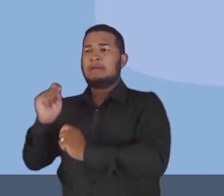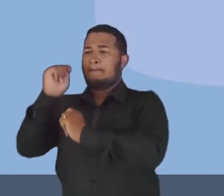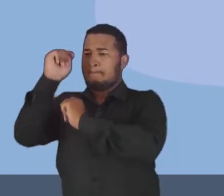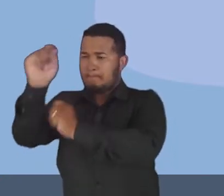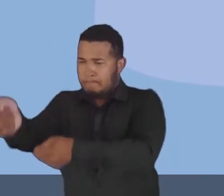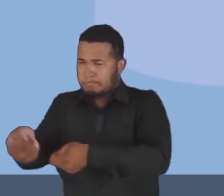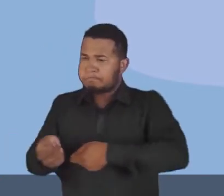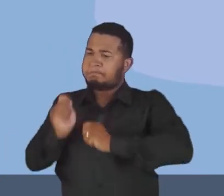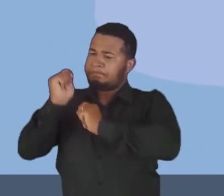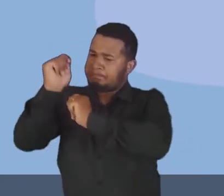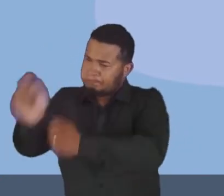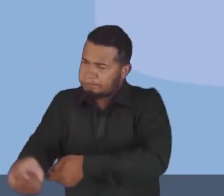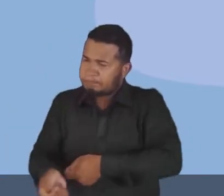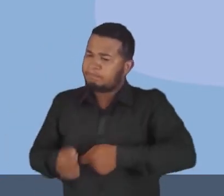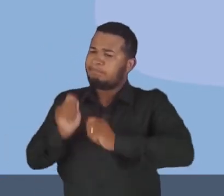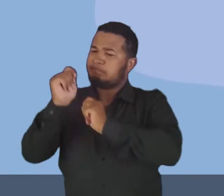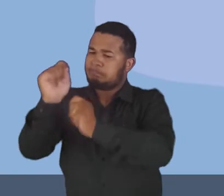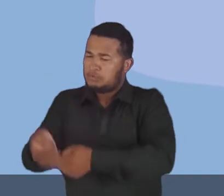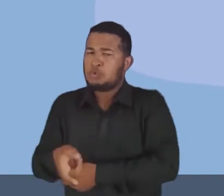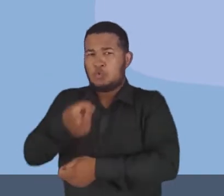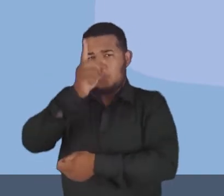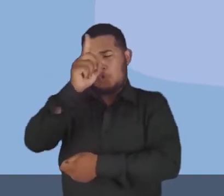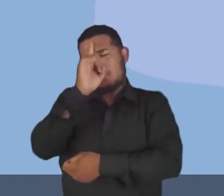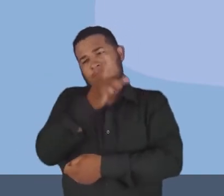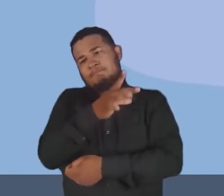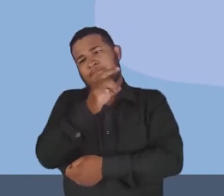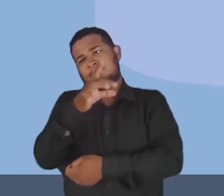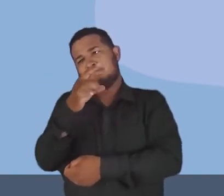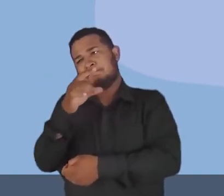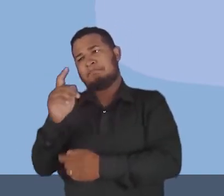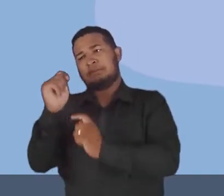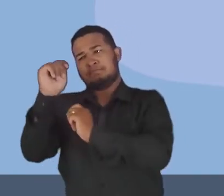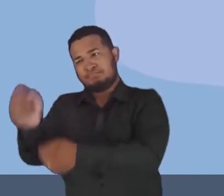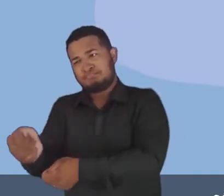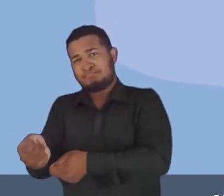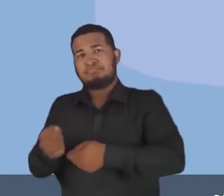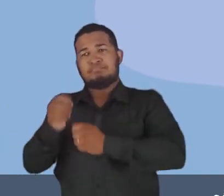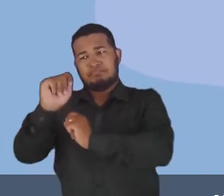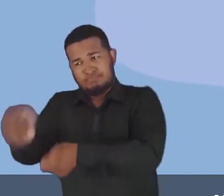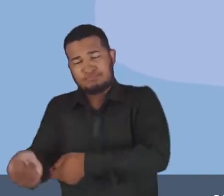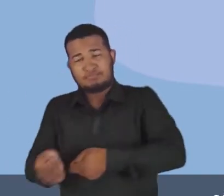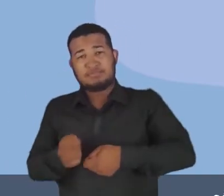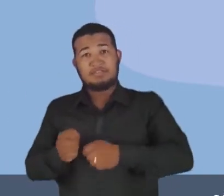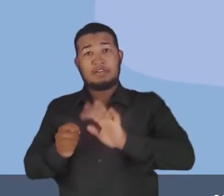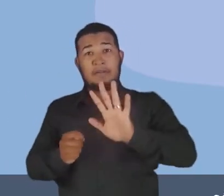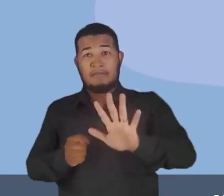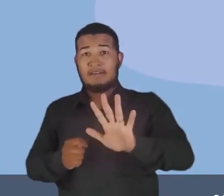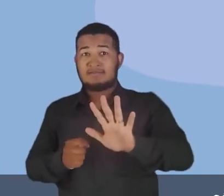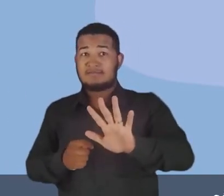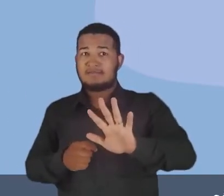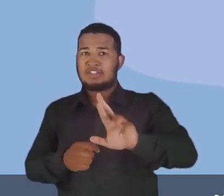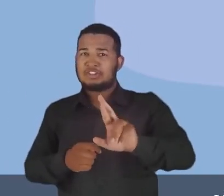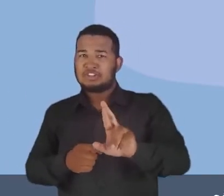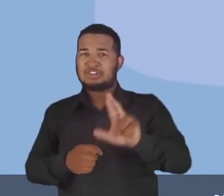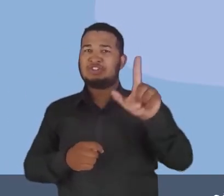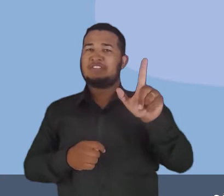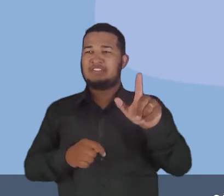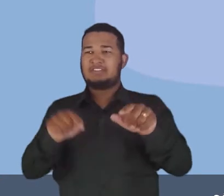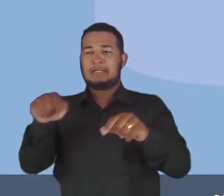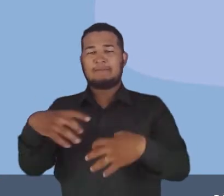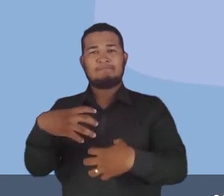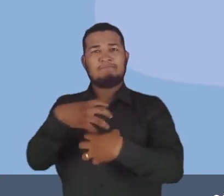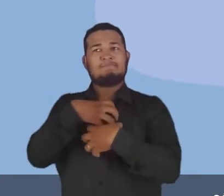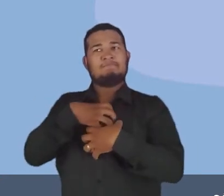inchada, trabalhando dia após dia para fazer a produção. Só que agora o campo vai